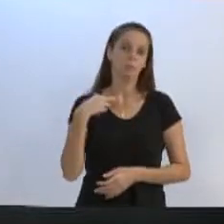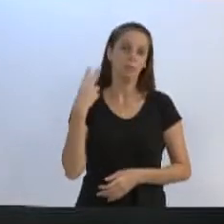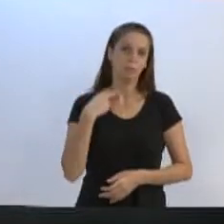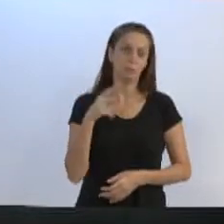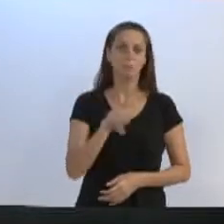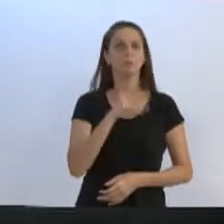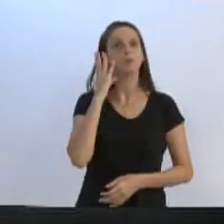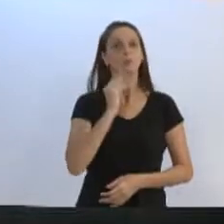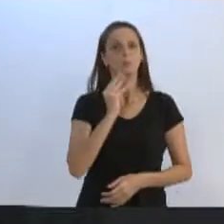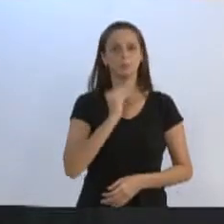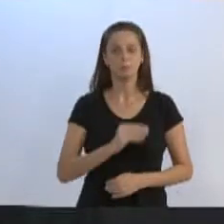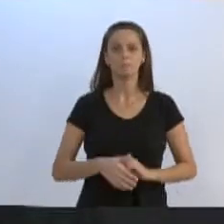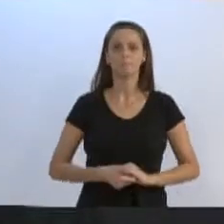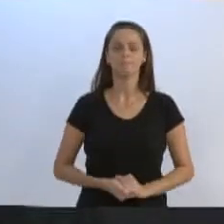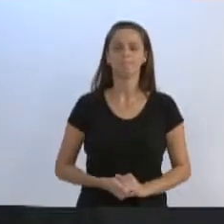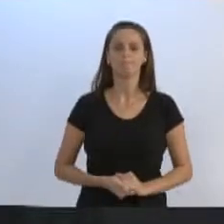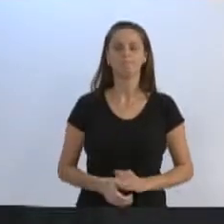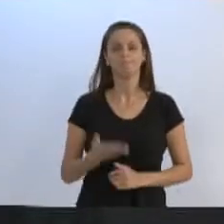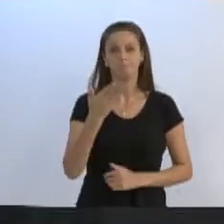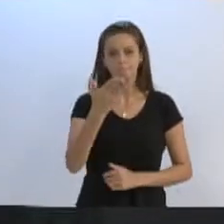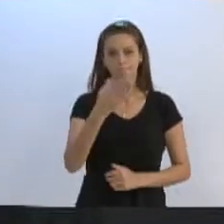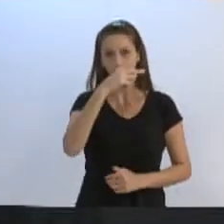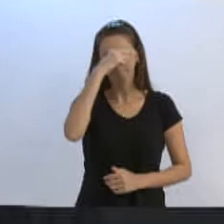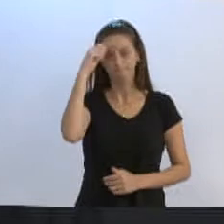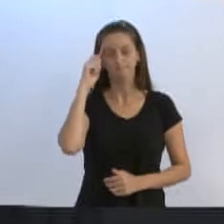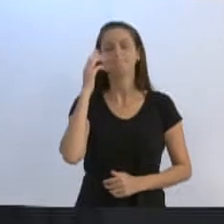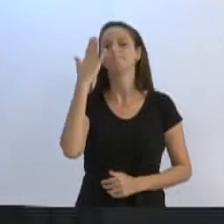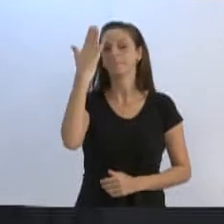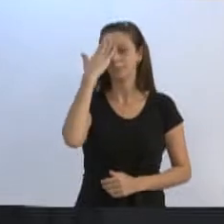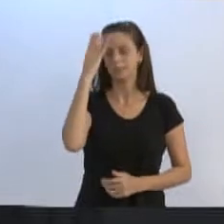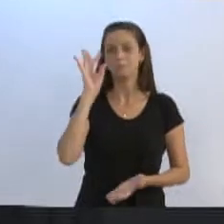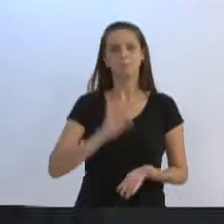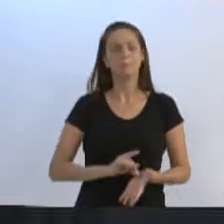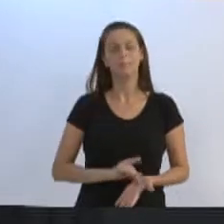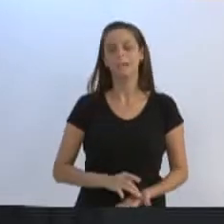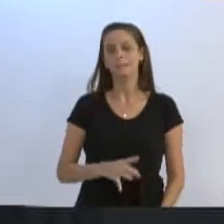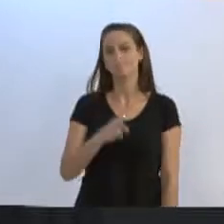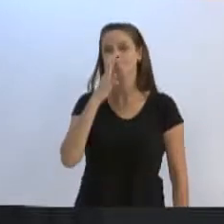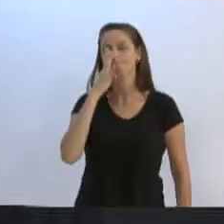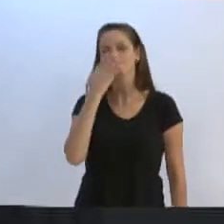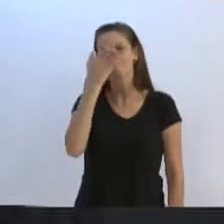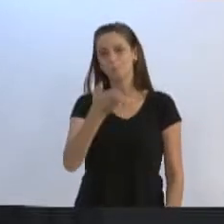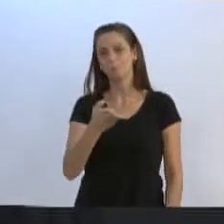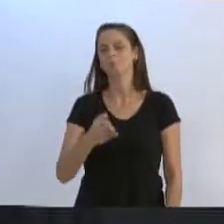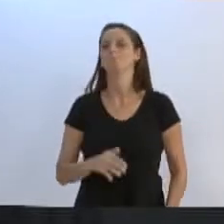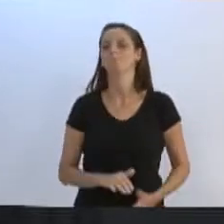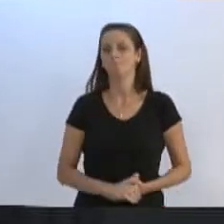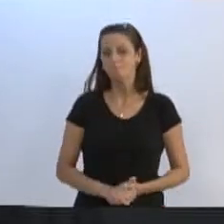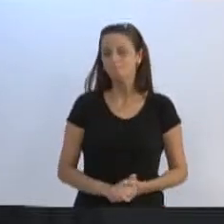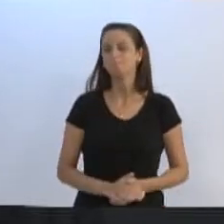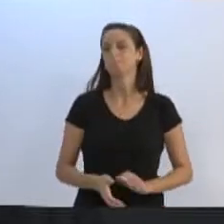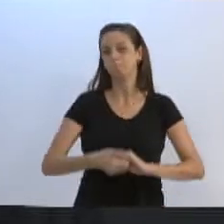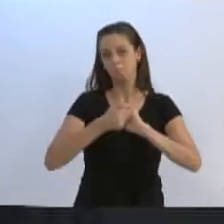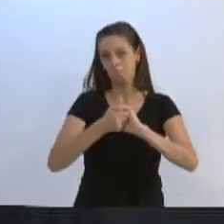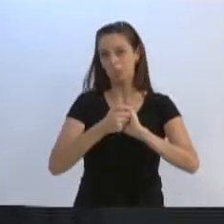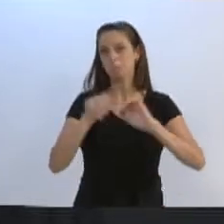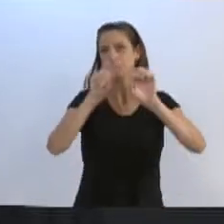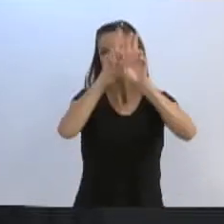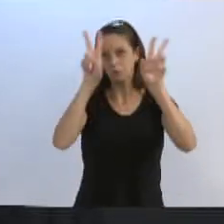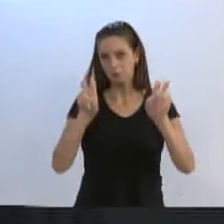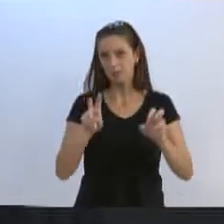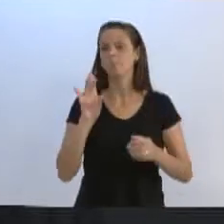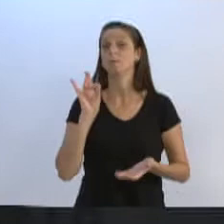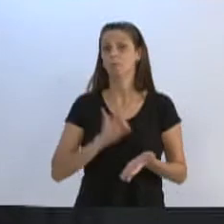Gilson de Souza. Vereador Marcos da Rosa, o senhor sabe a estima que eu lhe tenho e parabéns por trazer esse assunto. Nós estamos